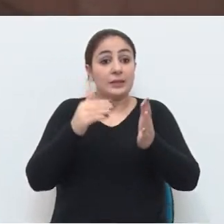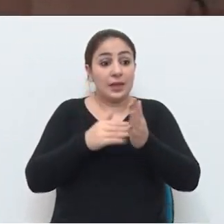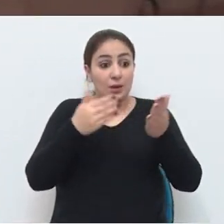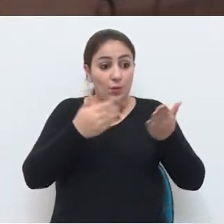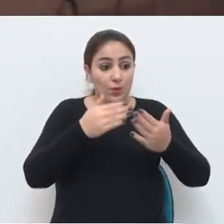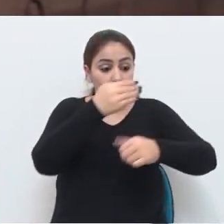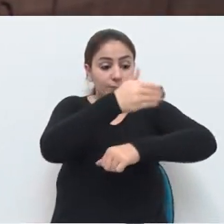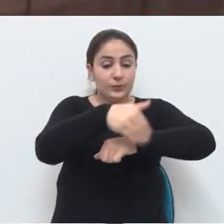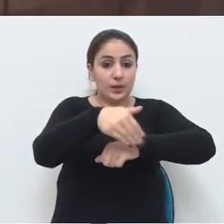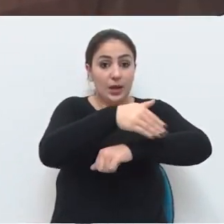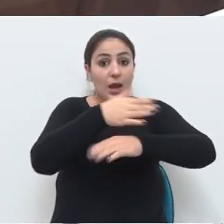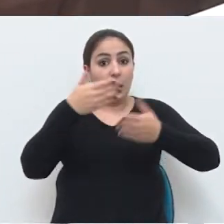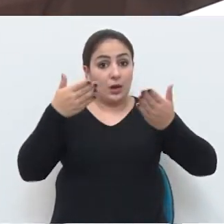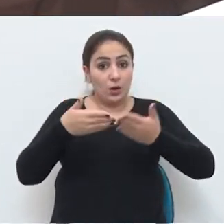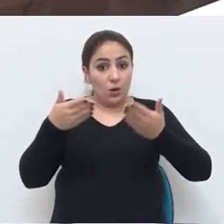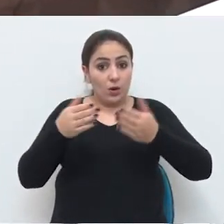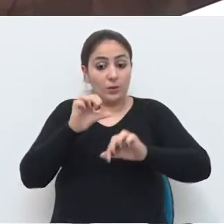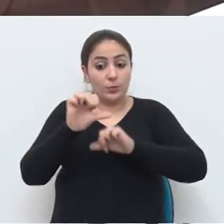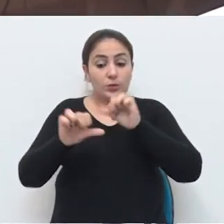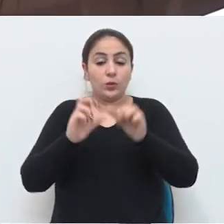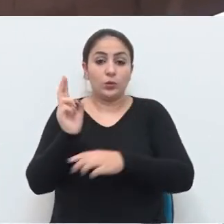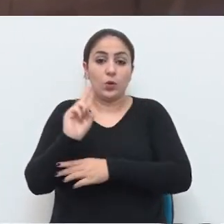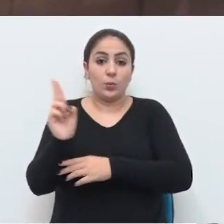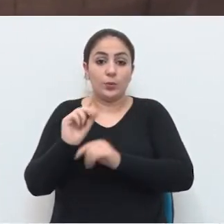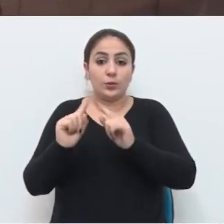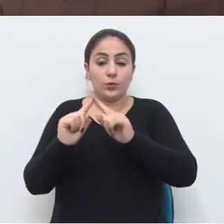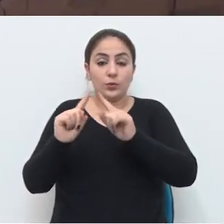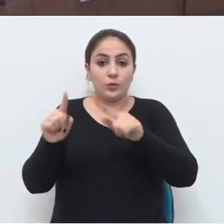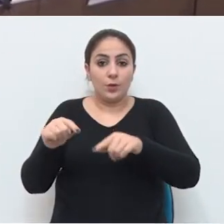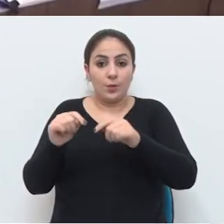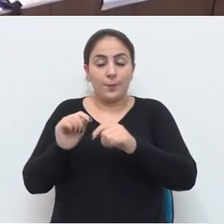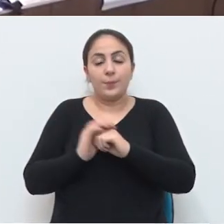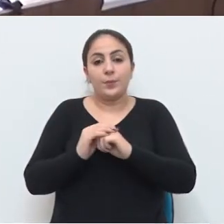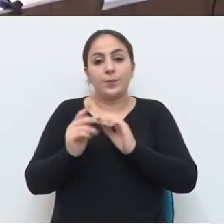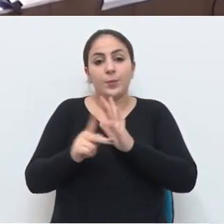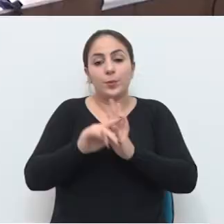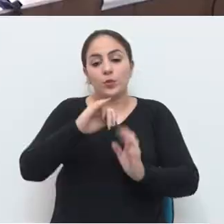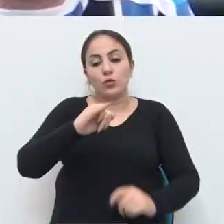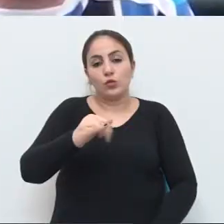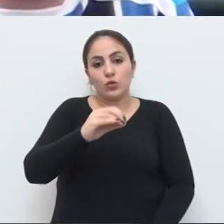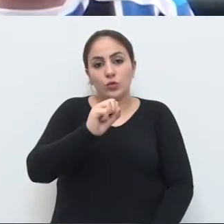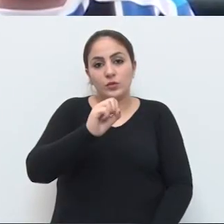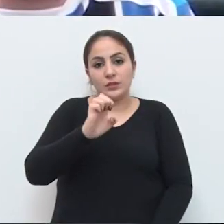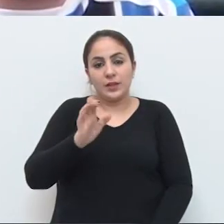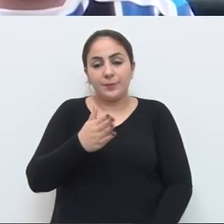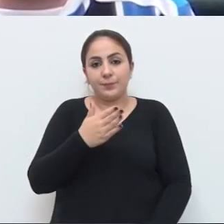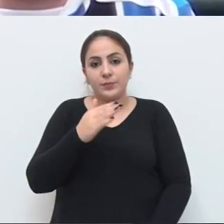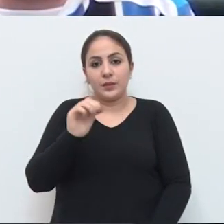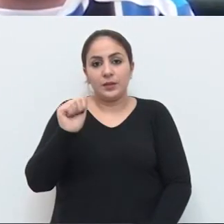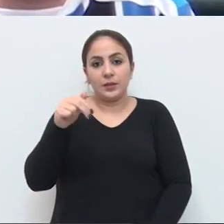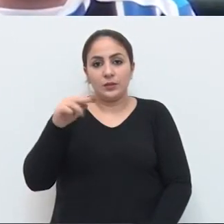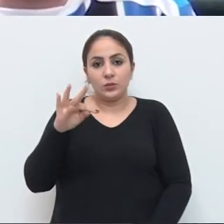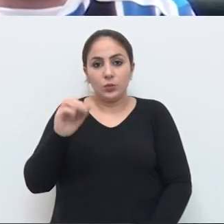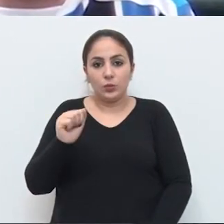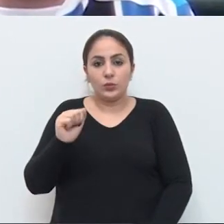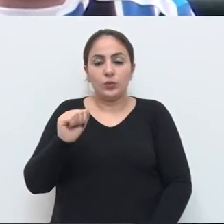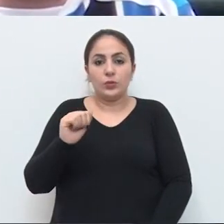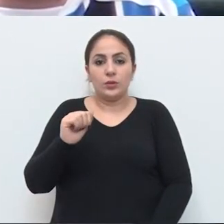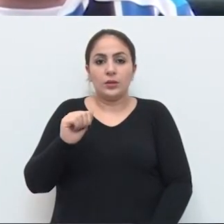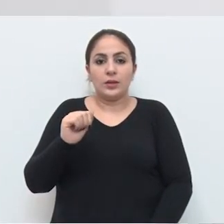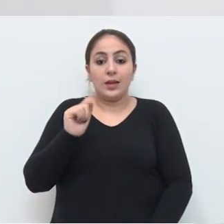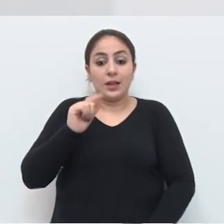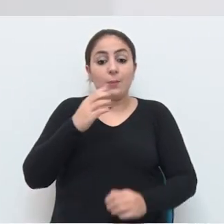agora a travessa levará o nome do funcionário público, José Antônio de Camargo, que faleceu em julho do ano